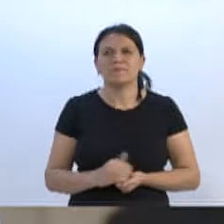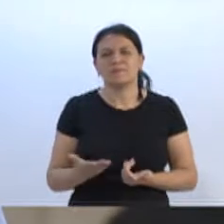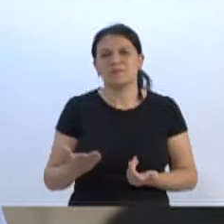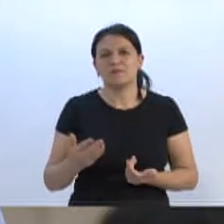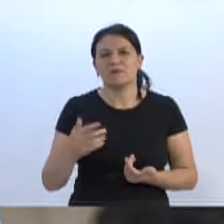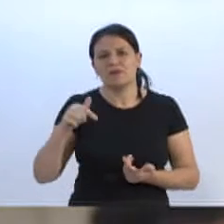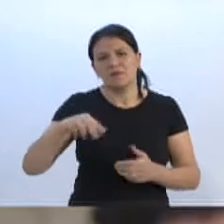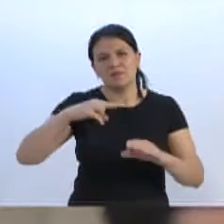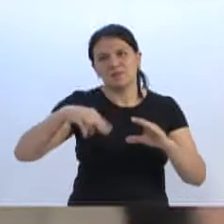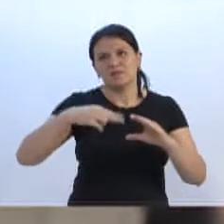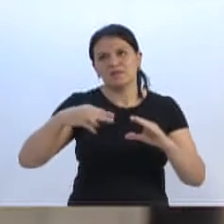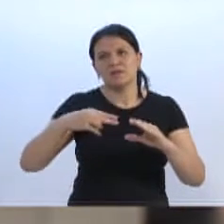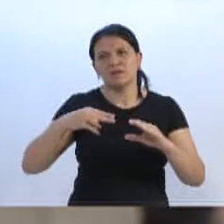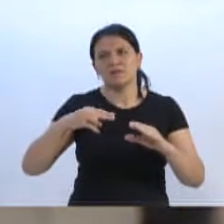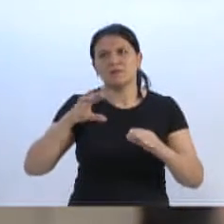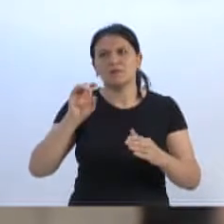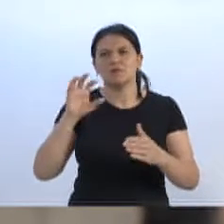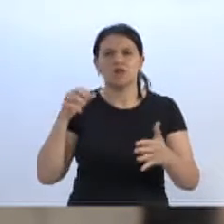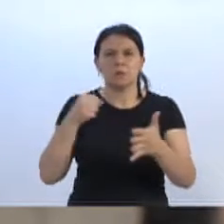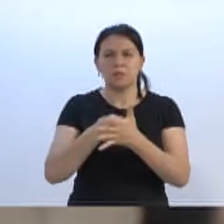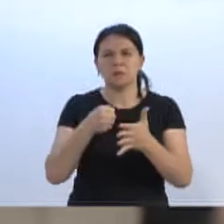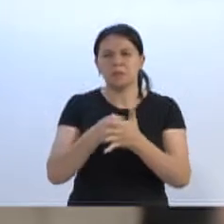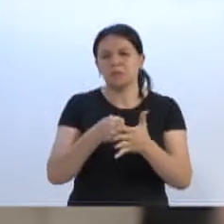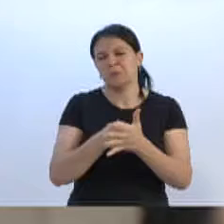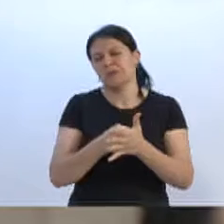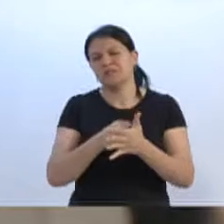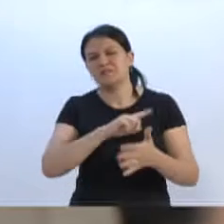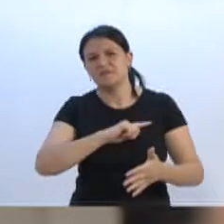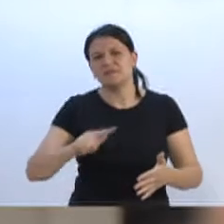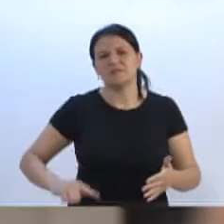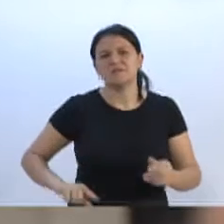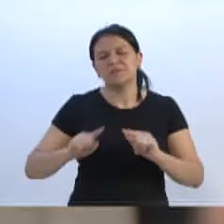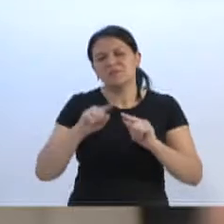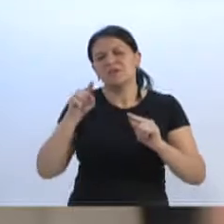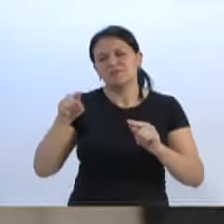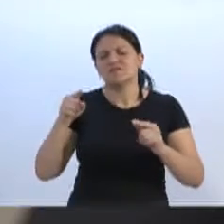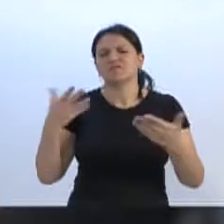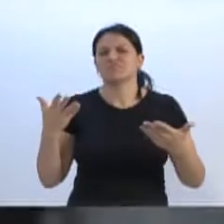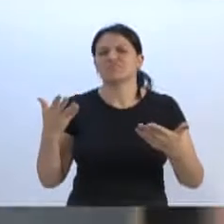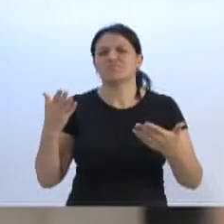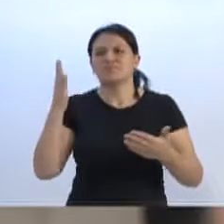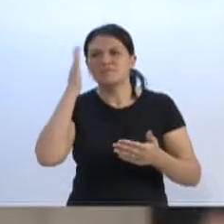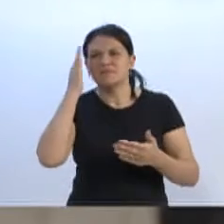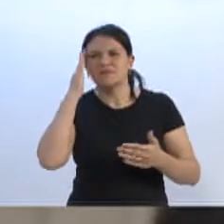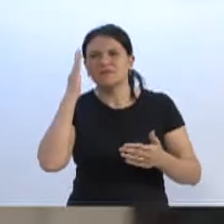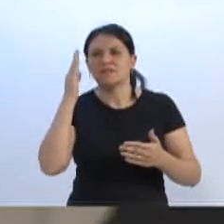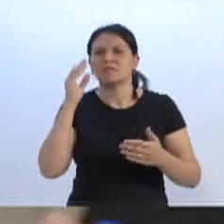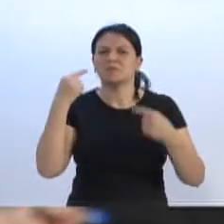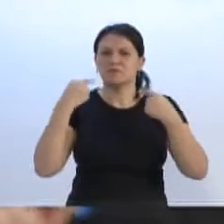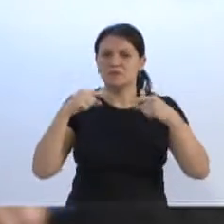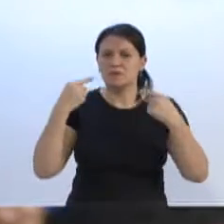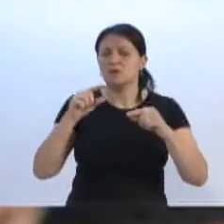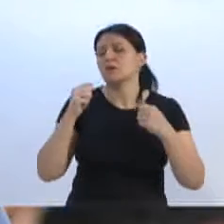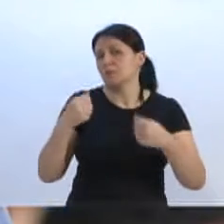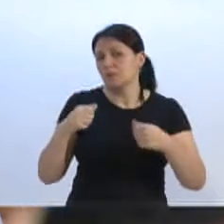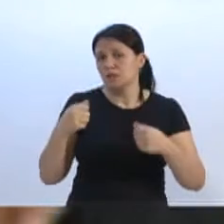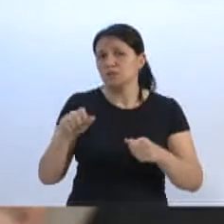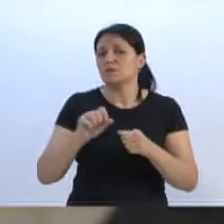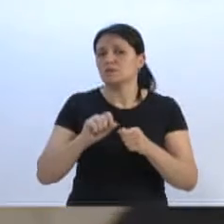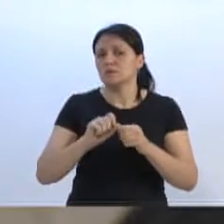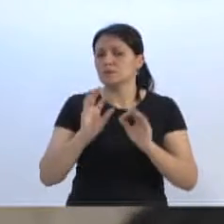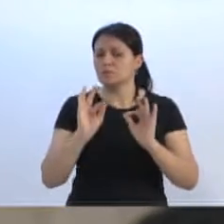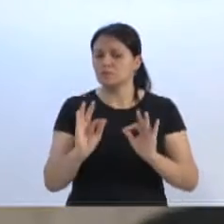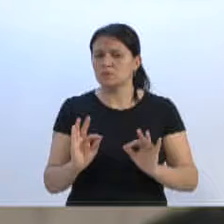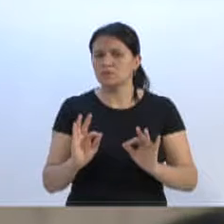casa, como foi falado, é só bater no governador, bater no governador. O senhor, com gesto de grandeza, sabe fazer as críticas e deve ser feito em momento